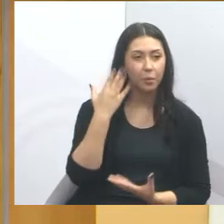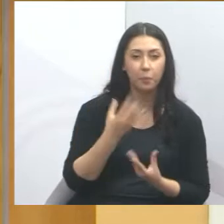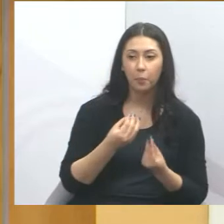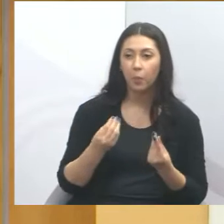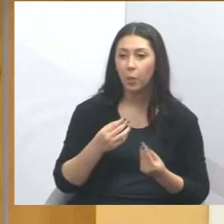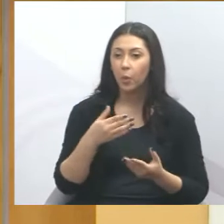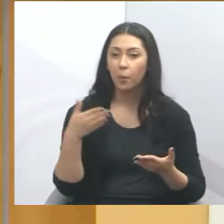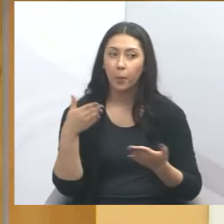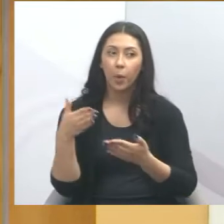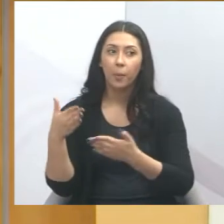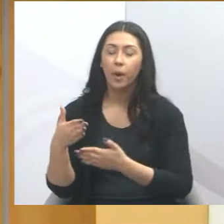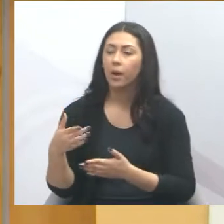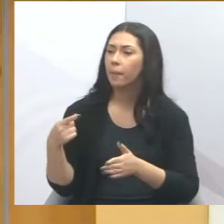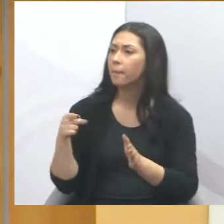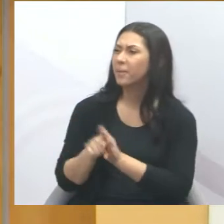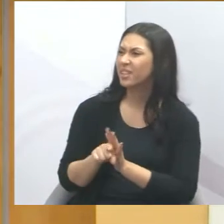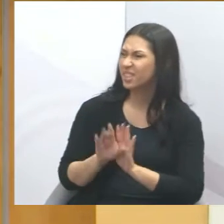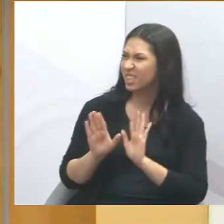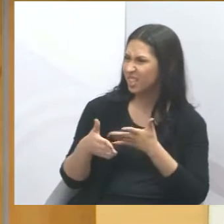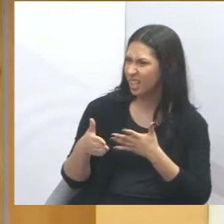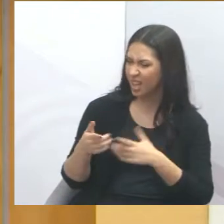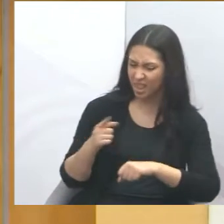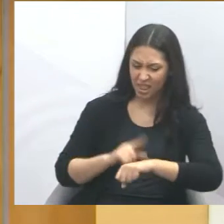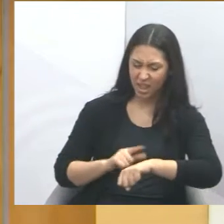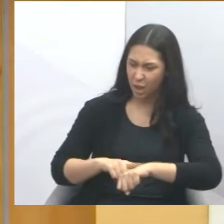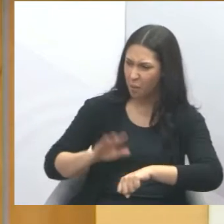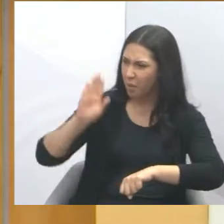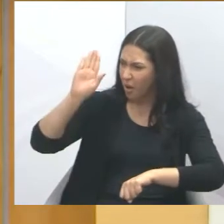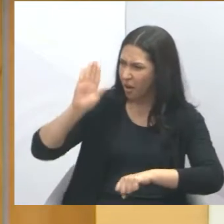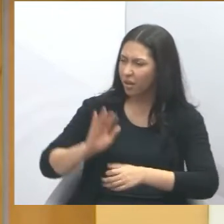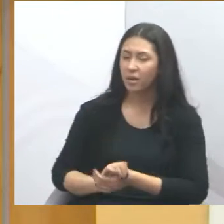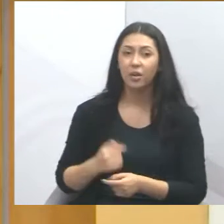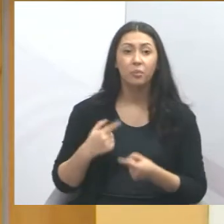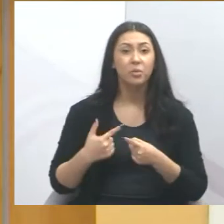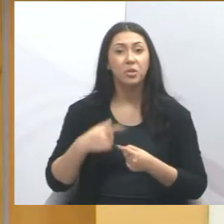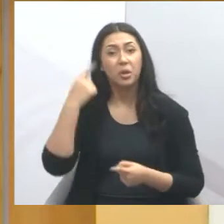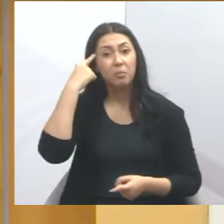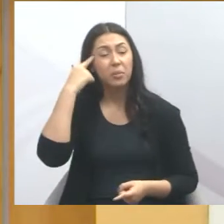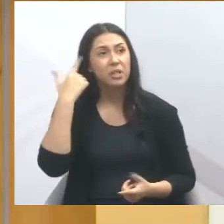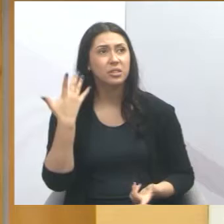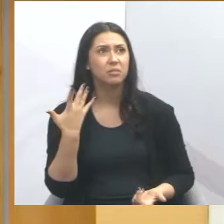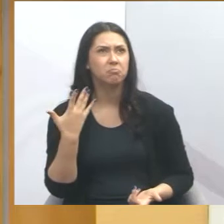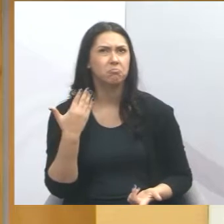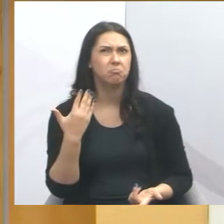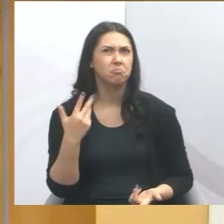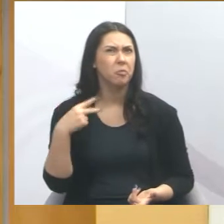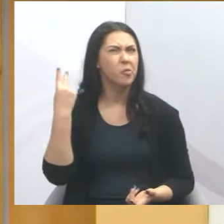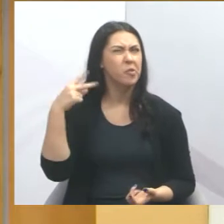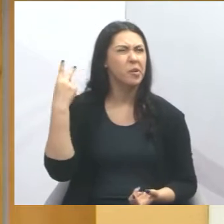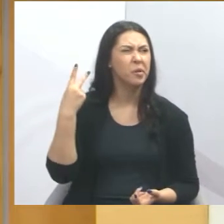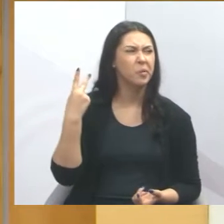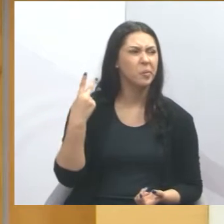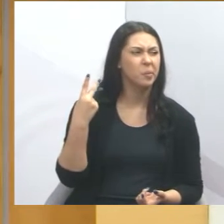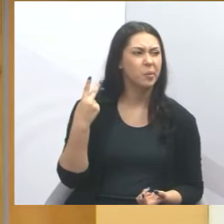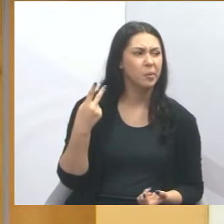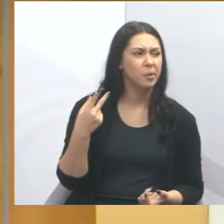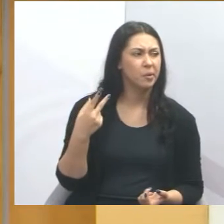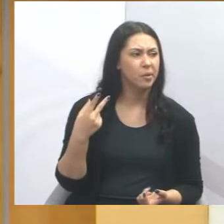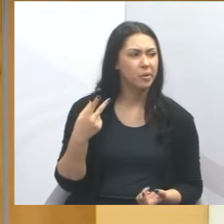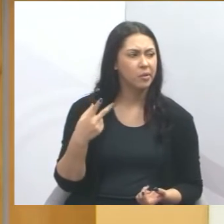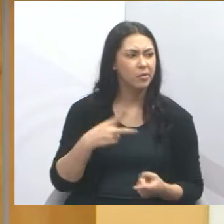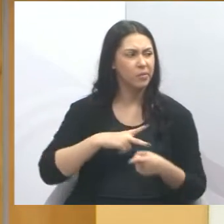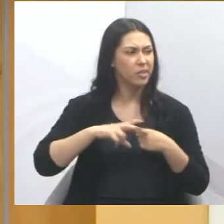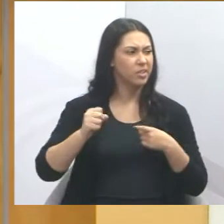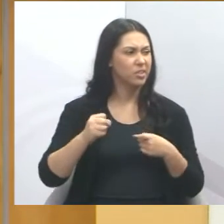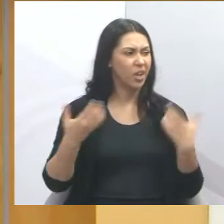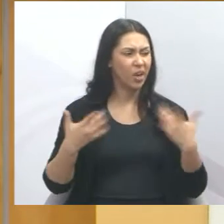as pessoas perguntam se já é época de eleição, não é isso? Porque acham que o vereador, depois que ganha a eleição, não